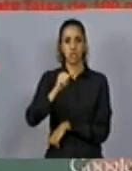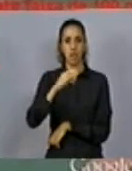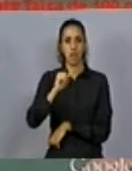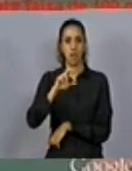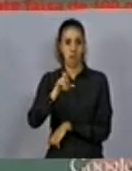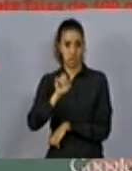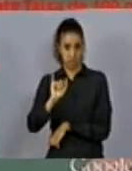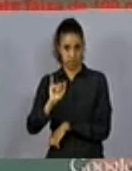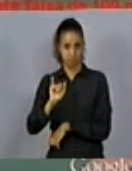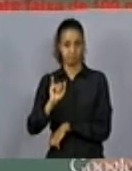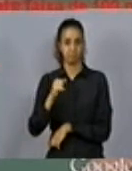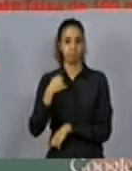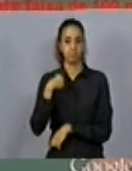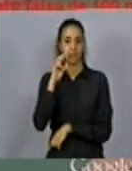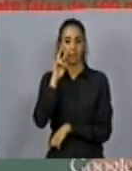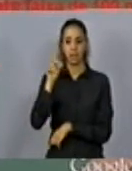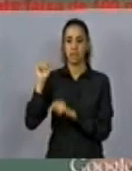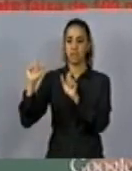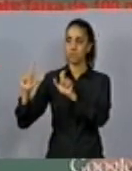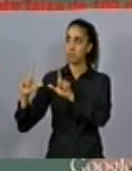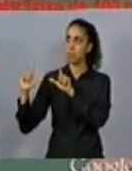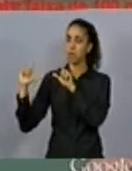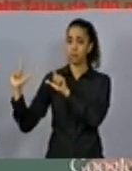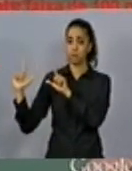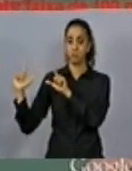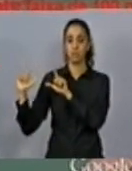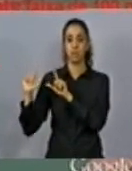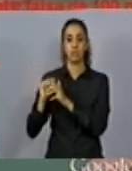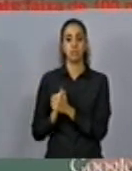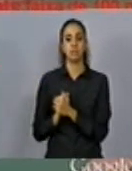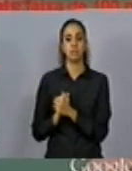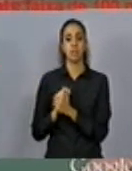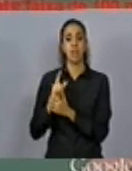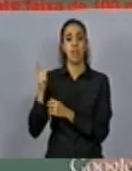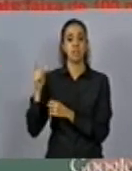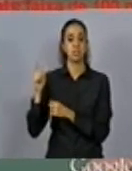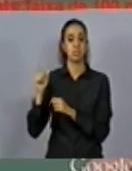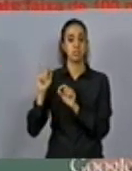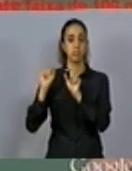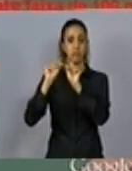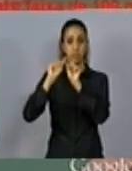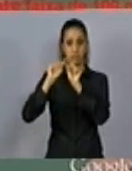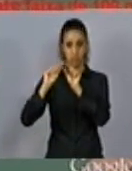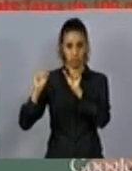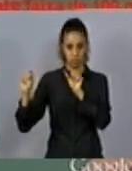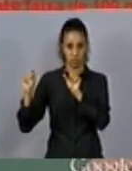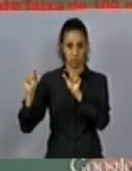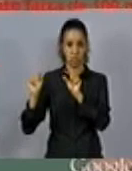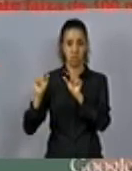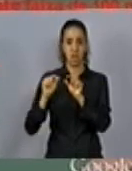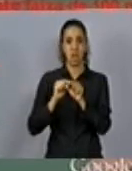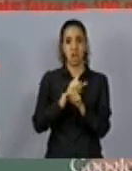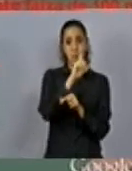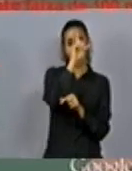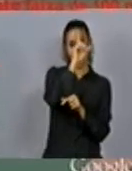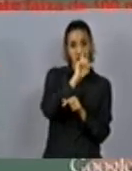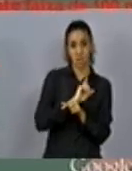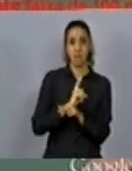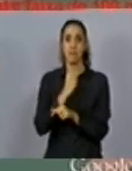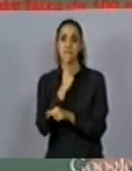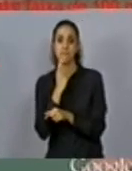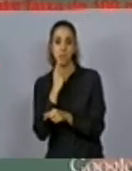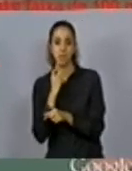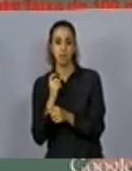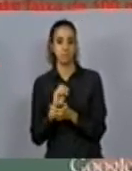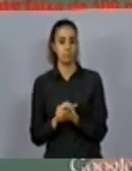que nós estamos aqui visualizando nessa imagem, essa faixa, ela está entre essa linha amarela e essa linha vermelha,